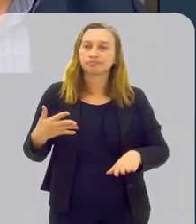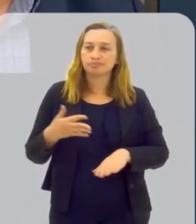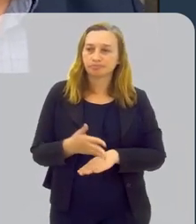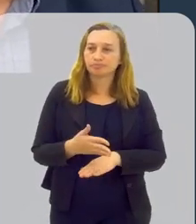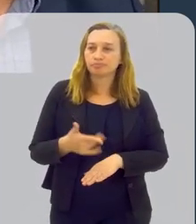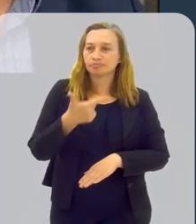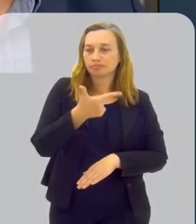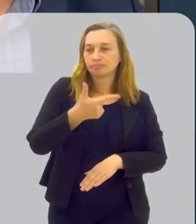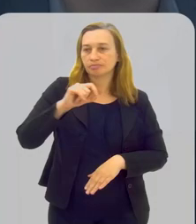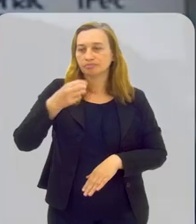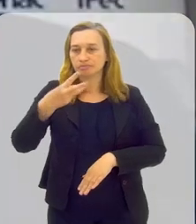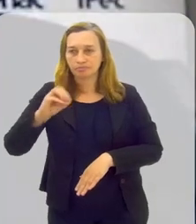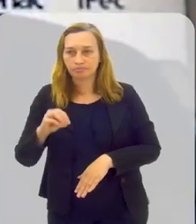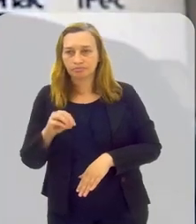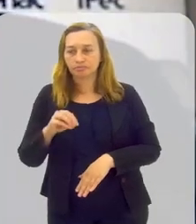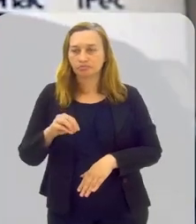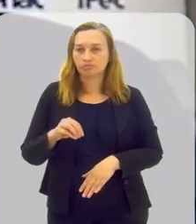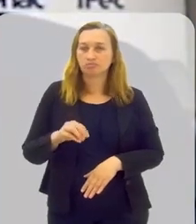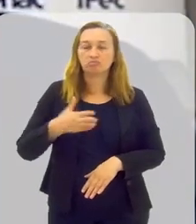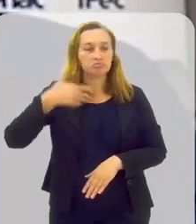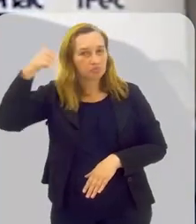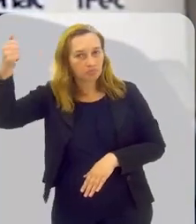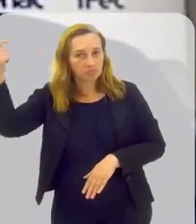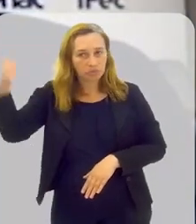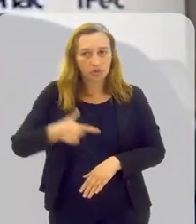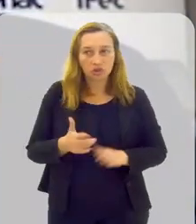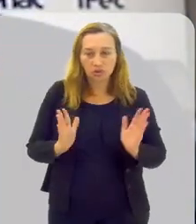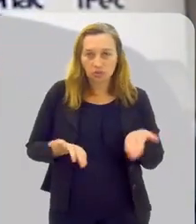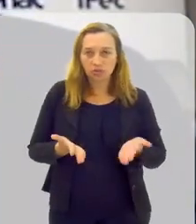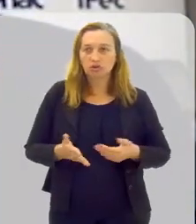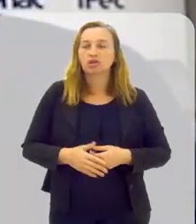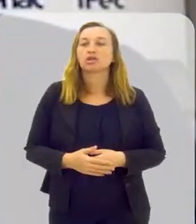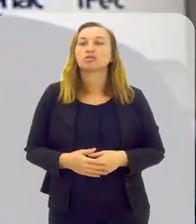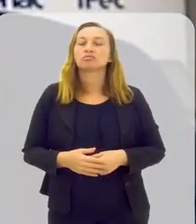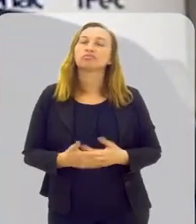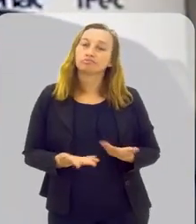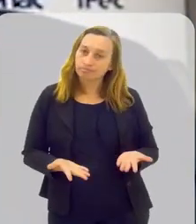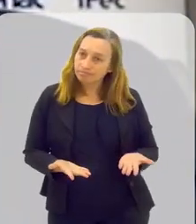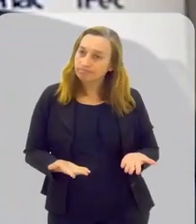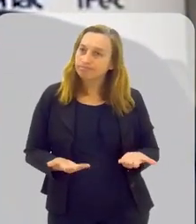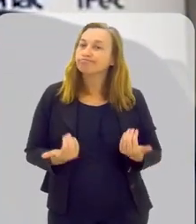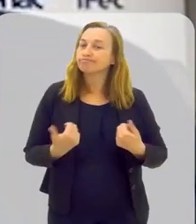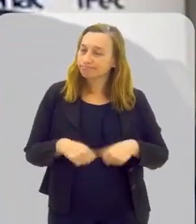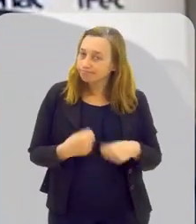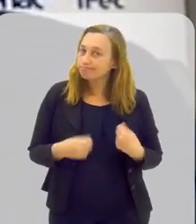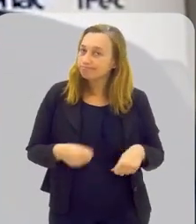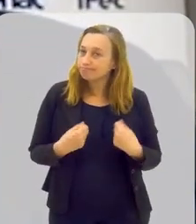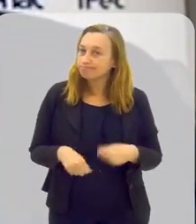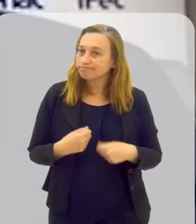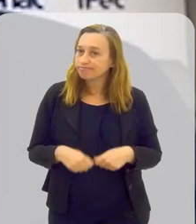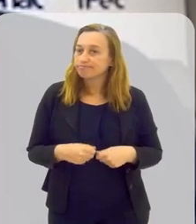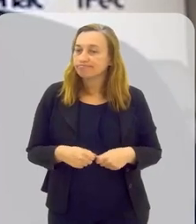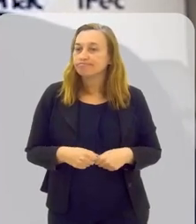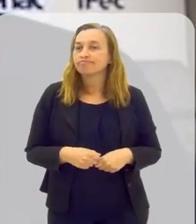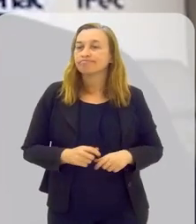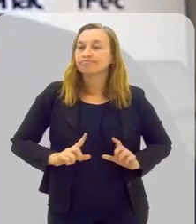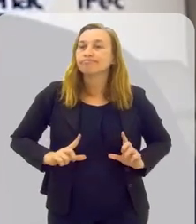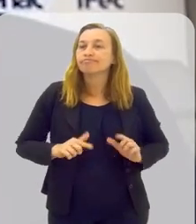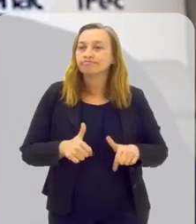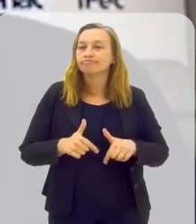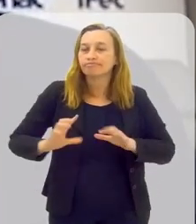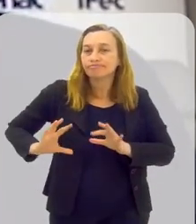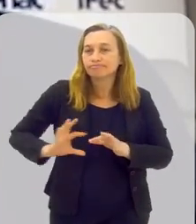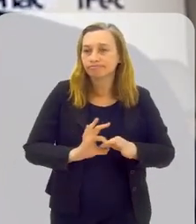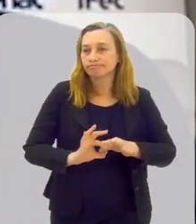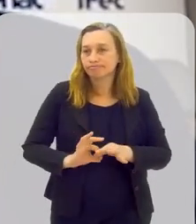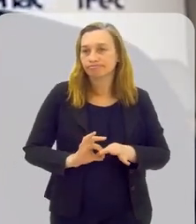Então, a gente quer chegar em 2030, sem dúvida, melhor do que a gente estar em 2022. E, para isso, a gente precisa fomentar